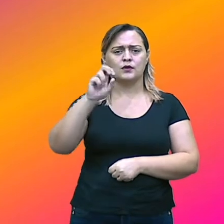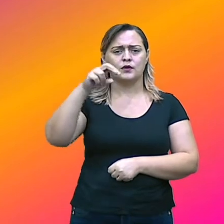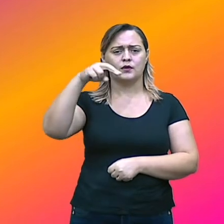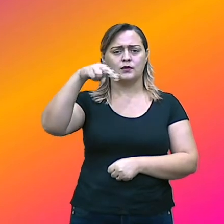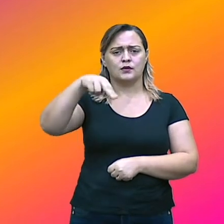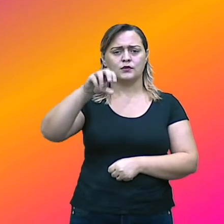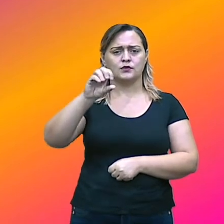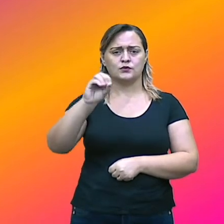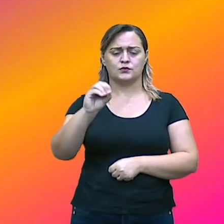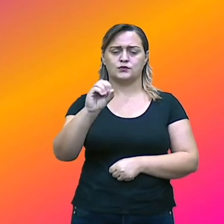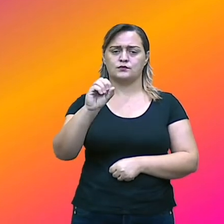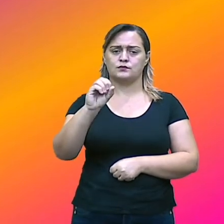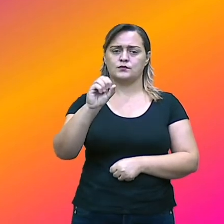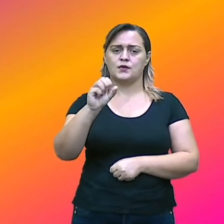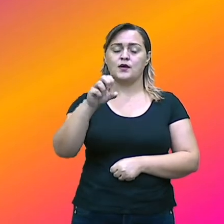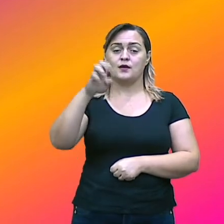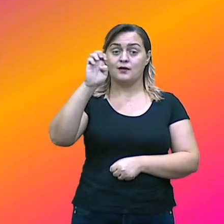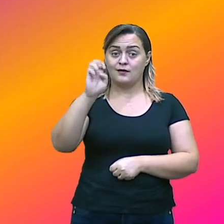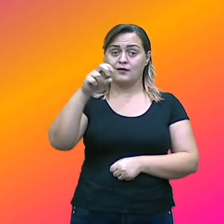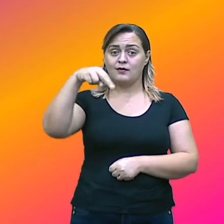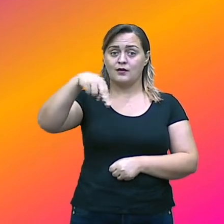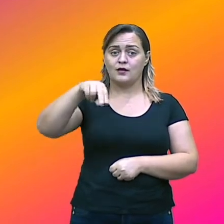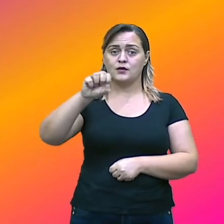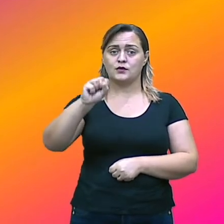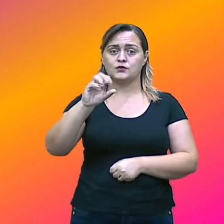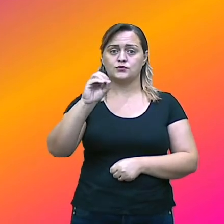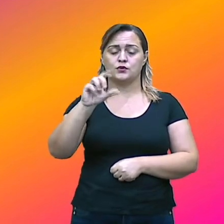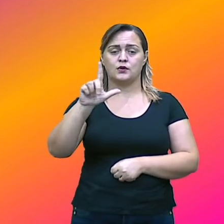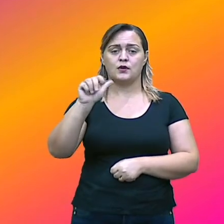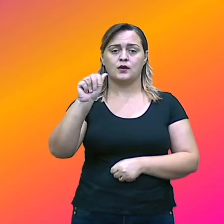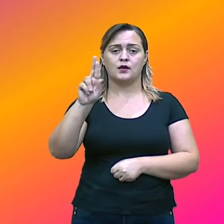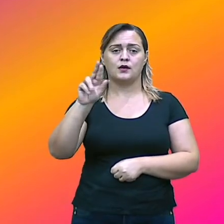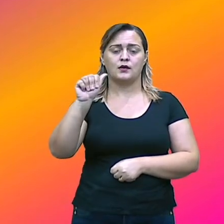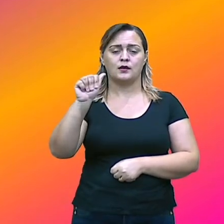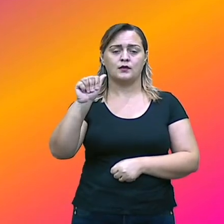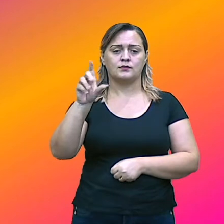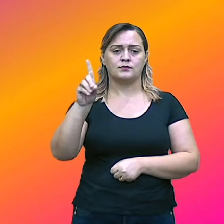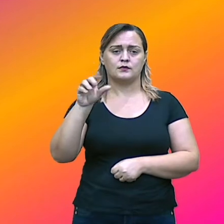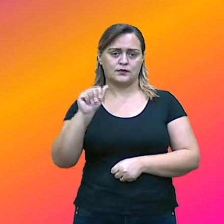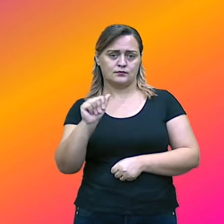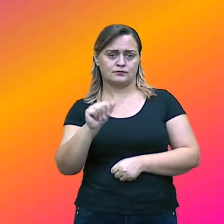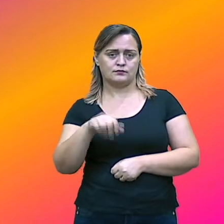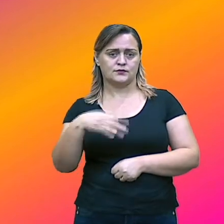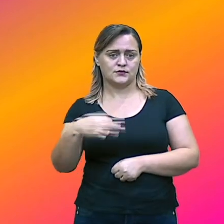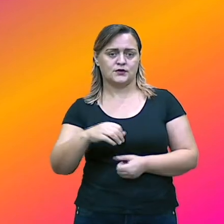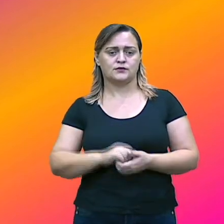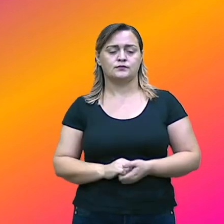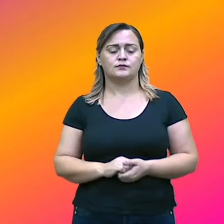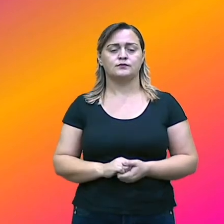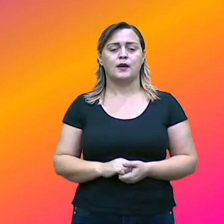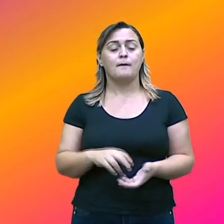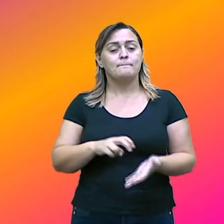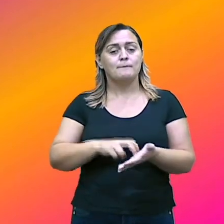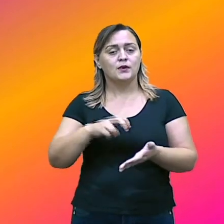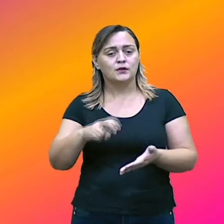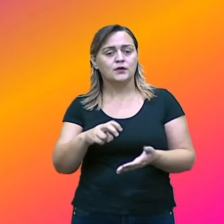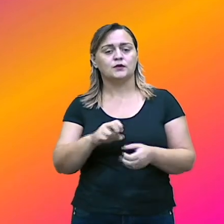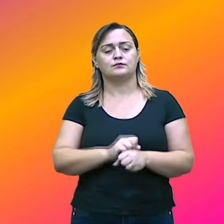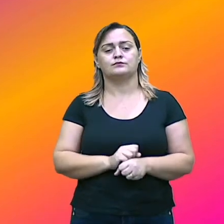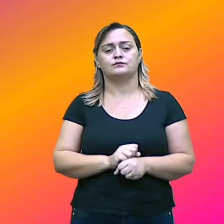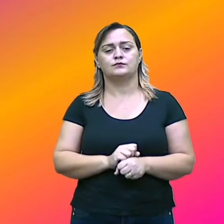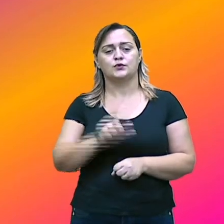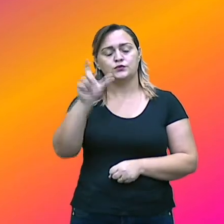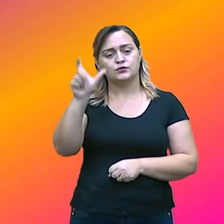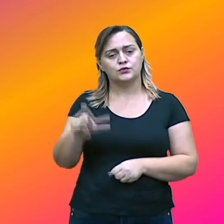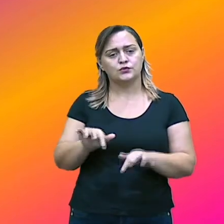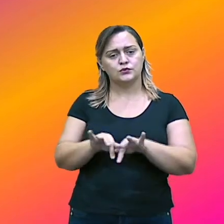entender também que esse amanhã é sujeito, né? Sujeito simples. Está ensolarada, predicado, nominal. Pois o